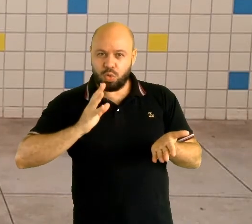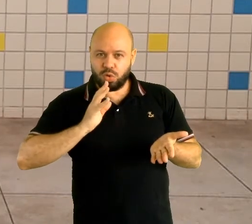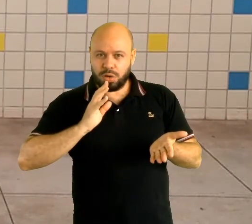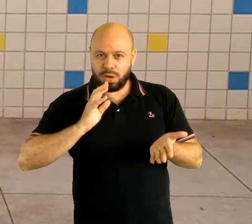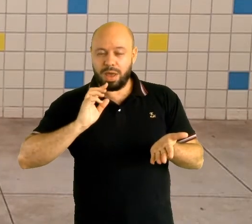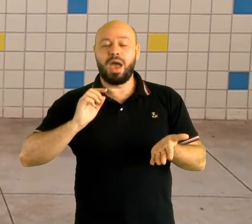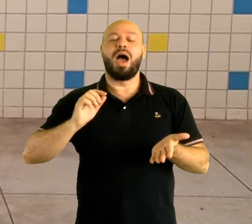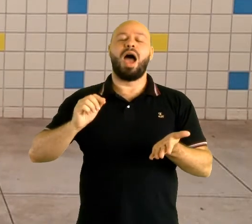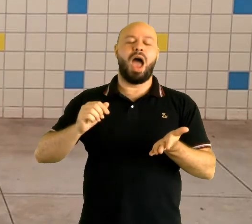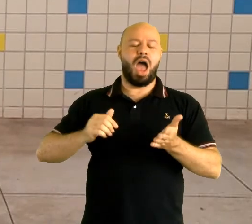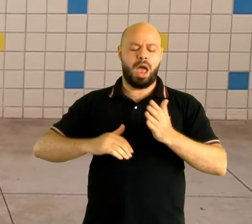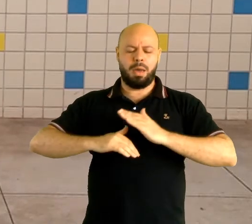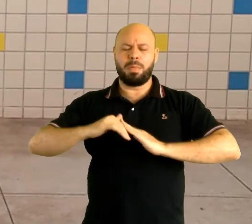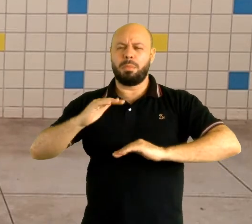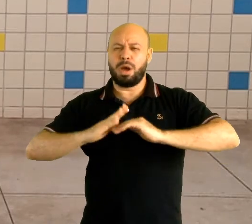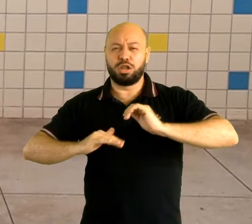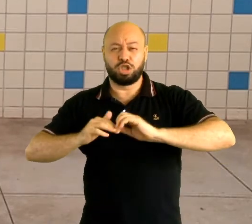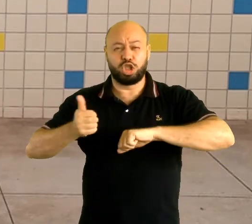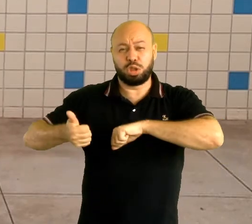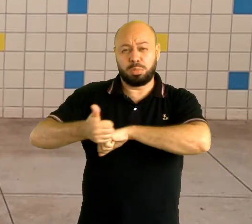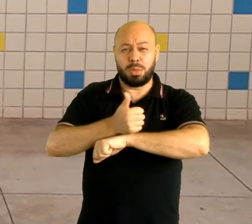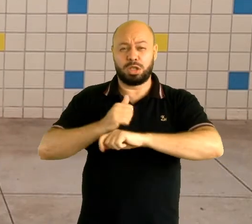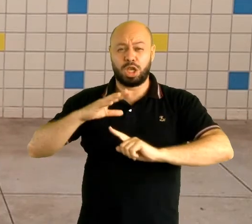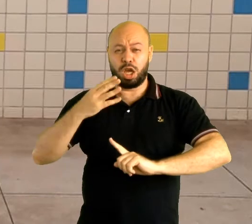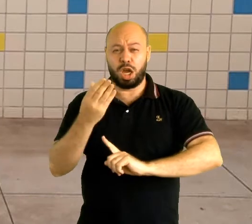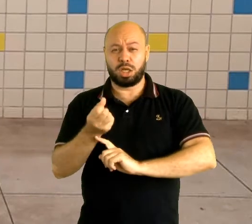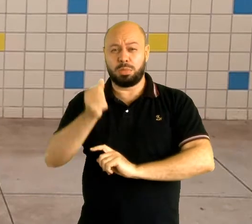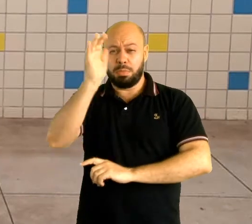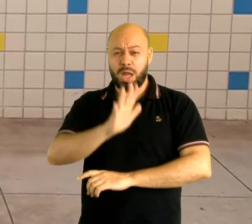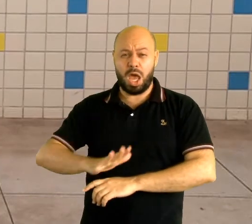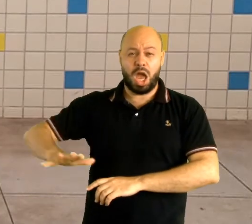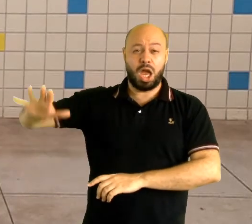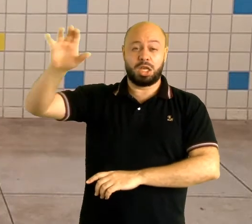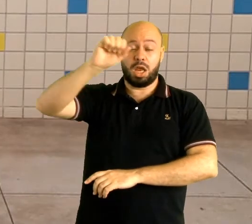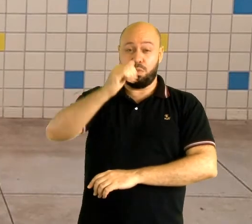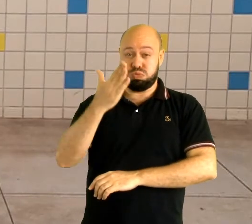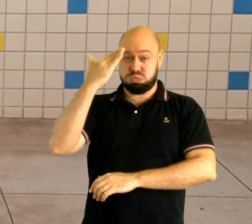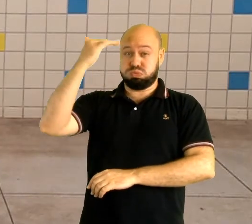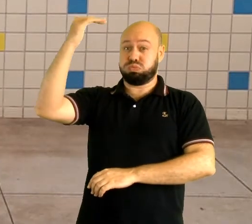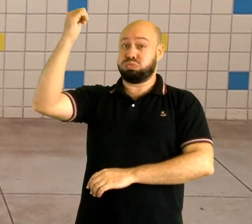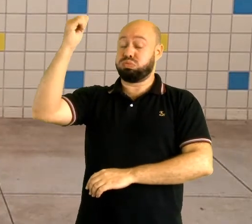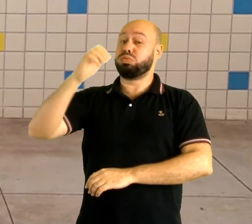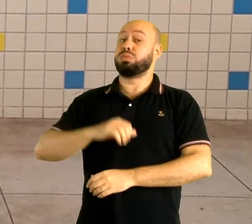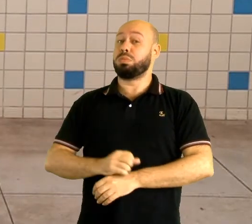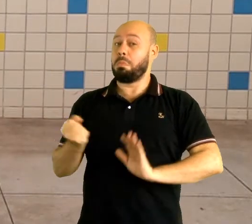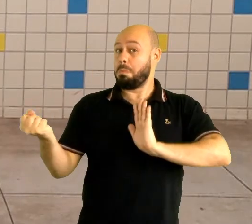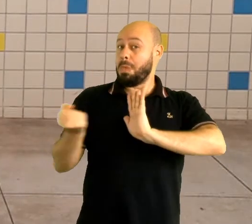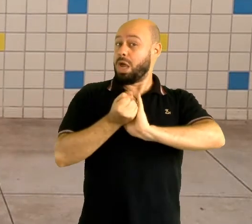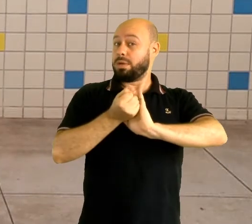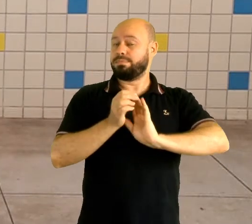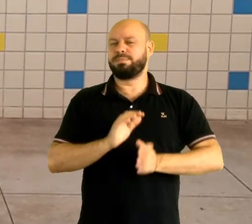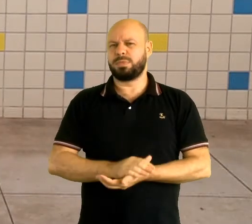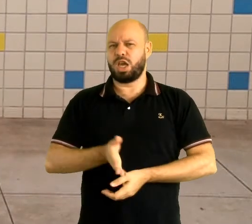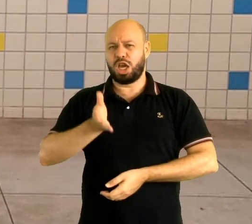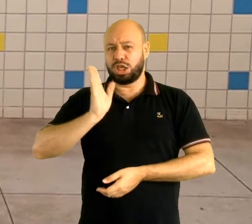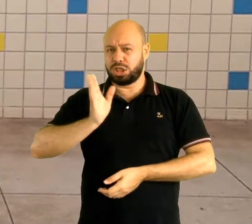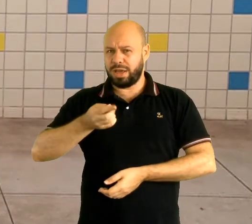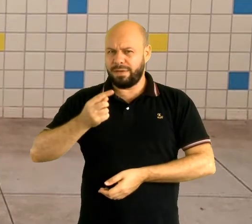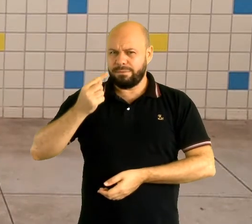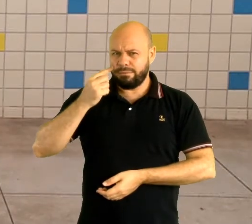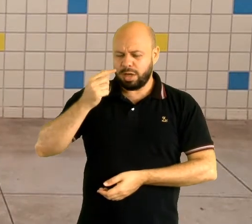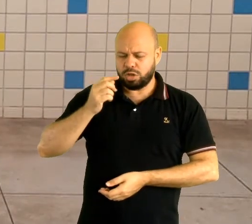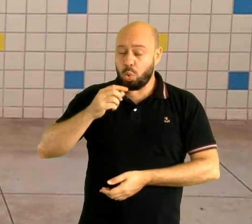artistas brasileiros que são os verdadeiros ícones da xilogravura? Já viram ou já fizeram